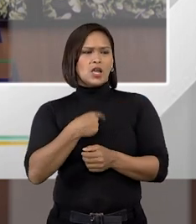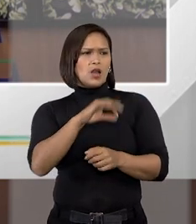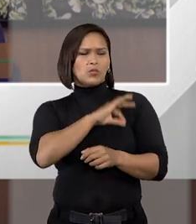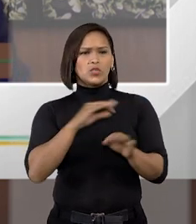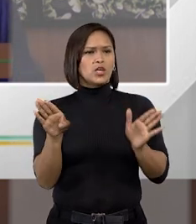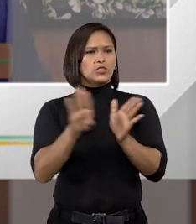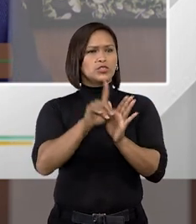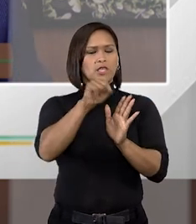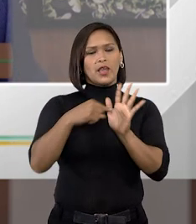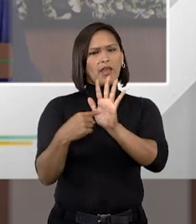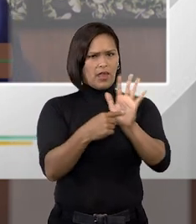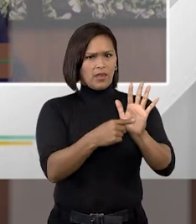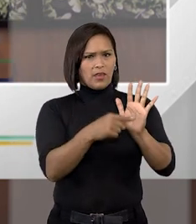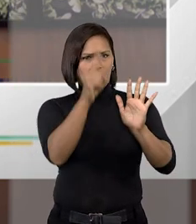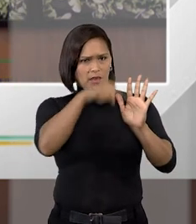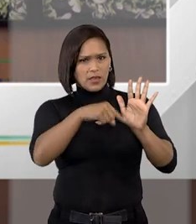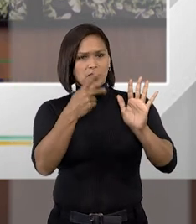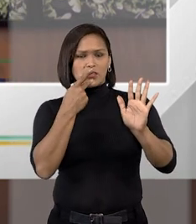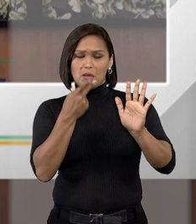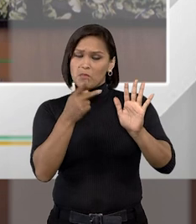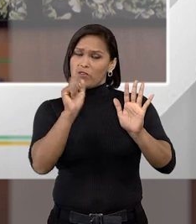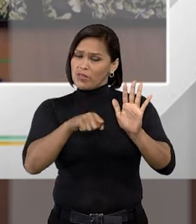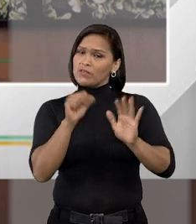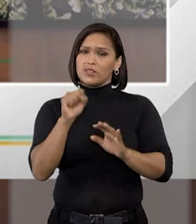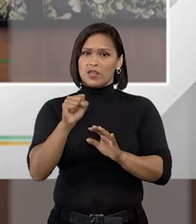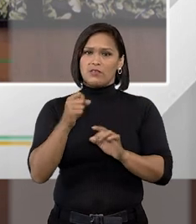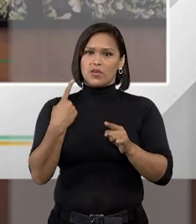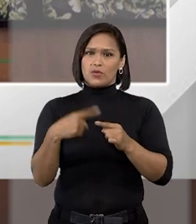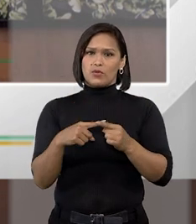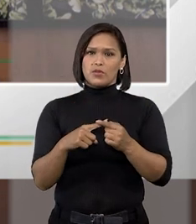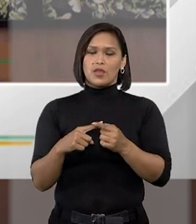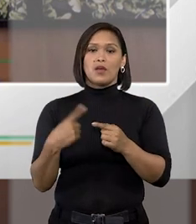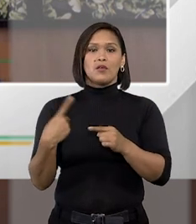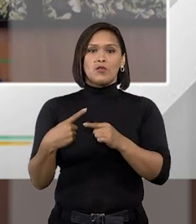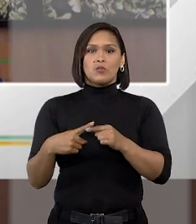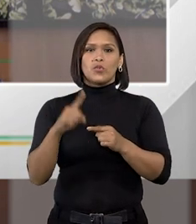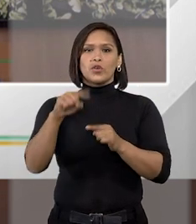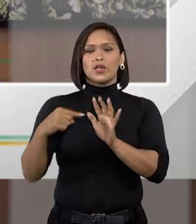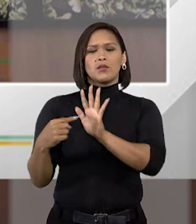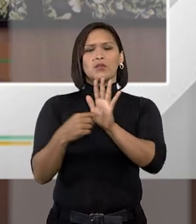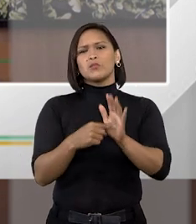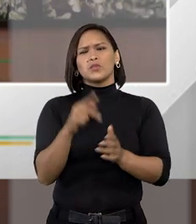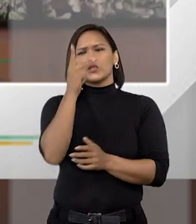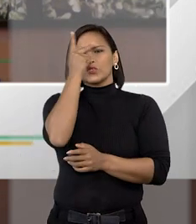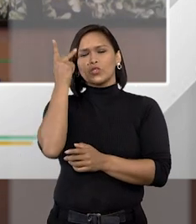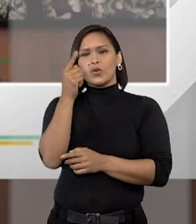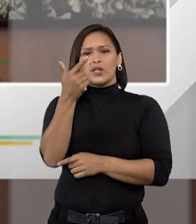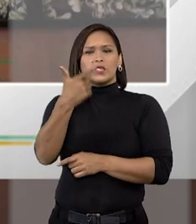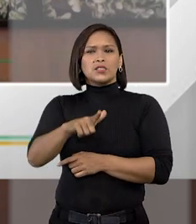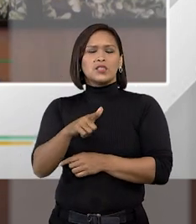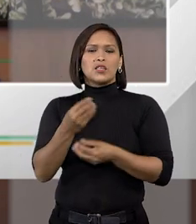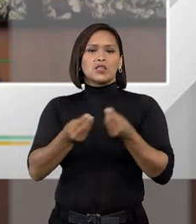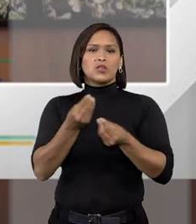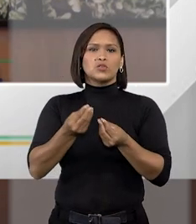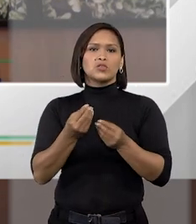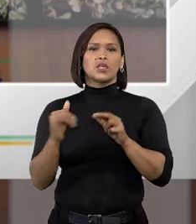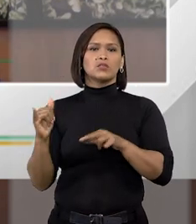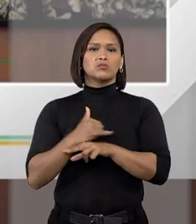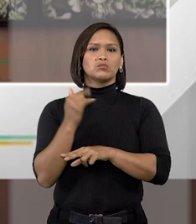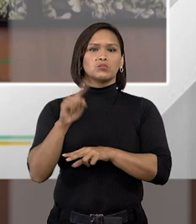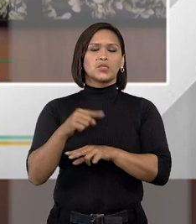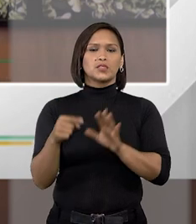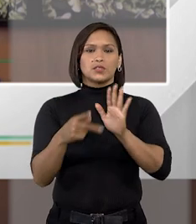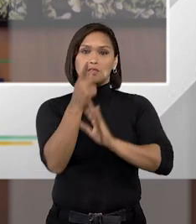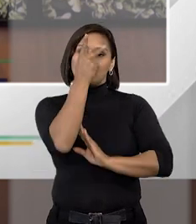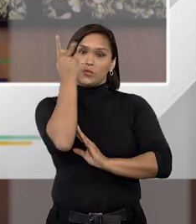chega para ela e mostra é esse é muito provável que ela diga é por que ele estaria me apresentando uma pessoa se ele não tem suspeita de